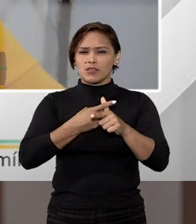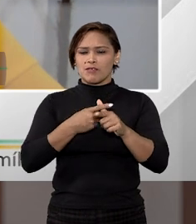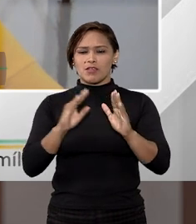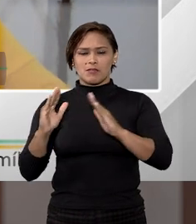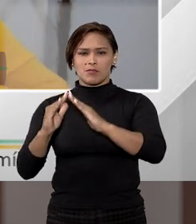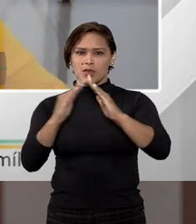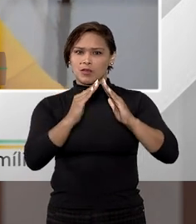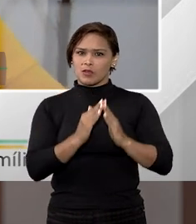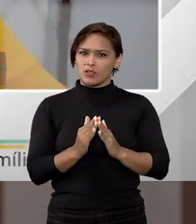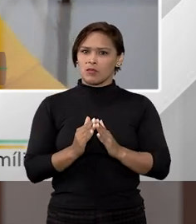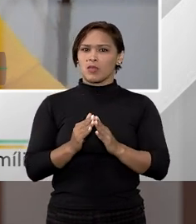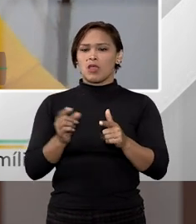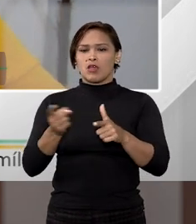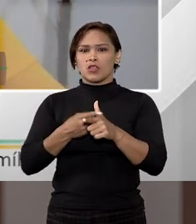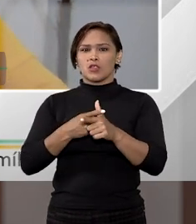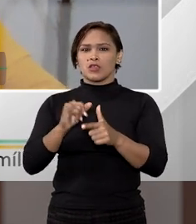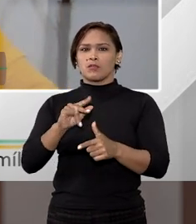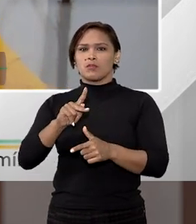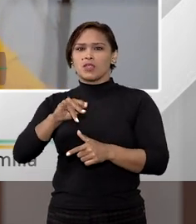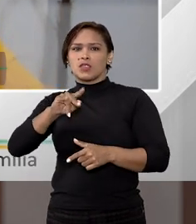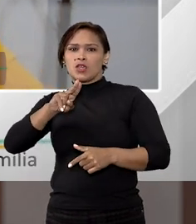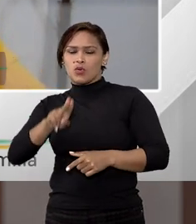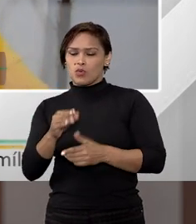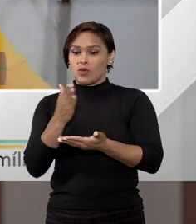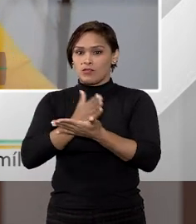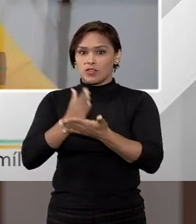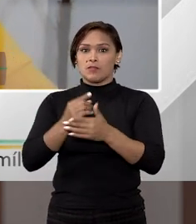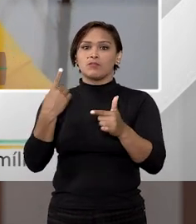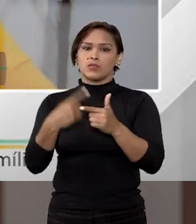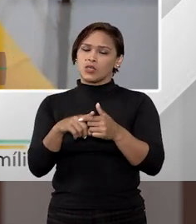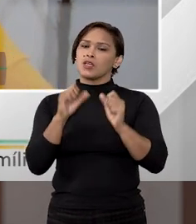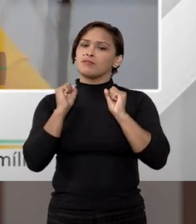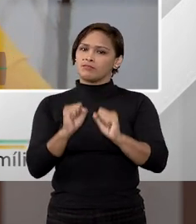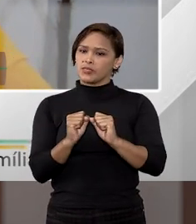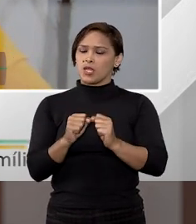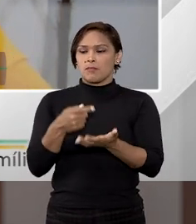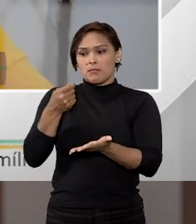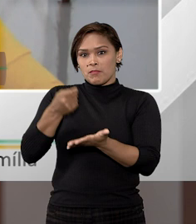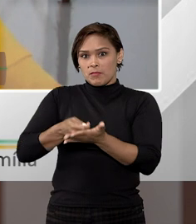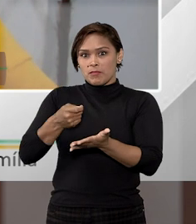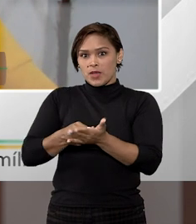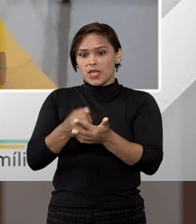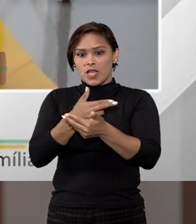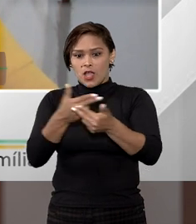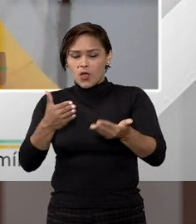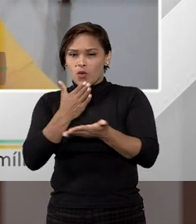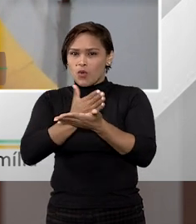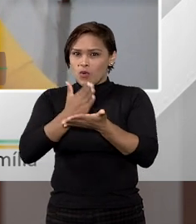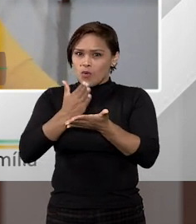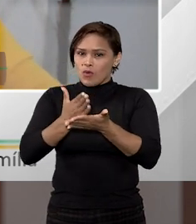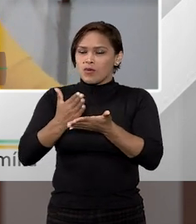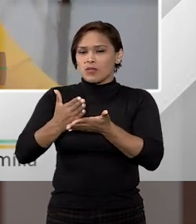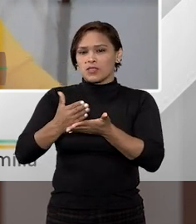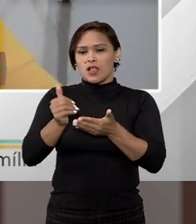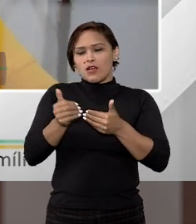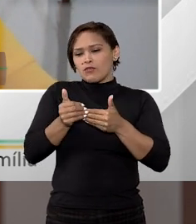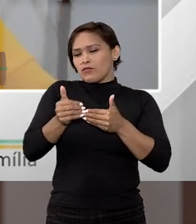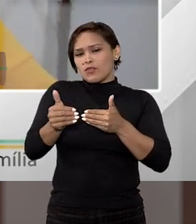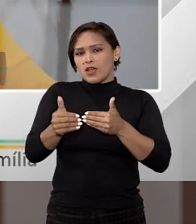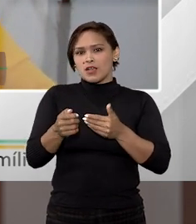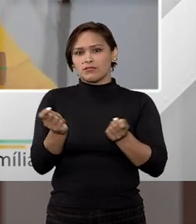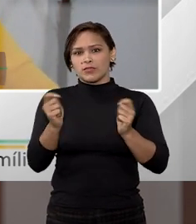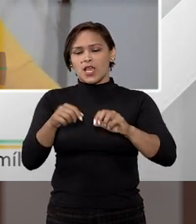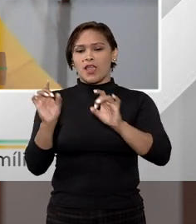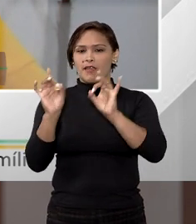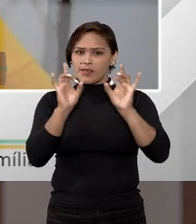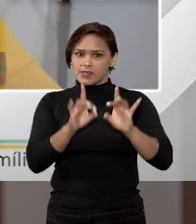condomínio, não dê VPTU do seu imóvel, nem financiamento, porque sim, mesmo você não paga muitas parcelas, é claro, há